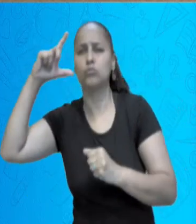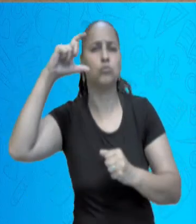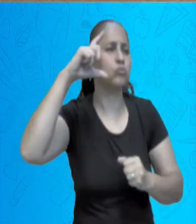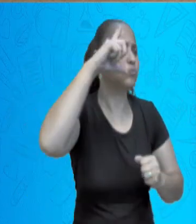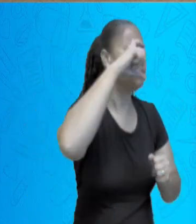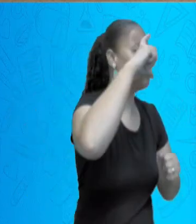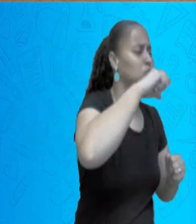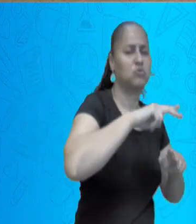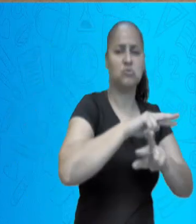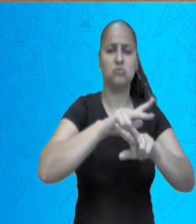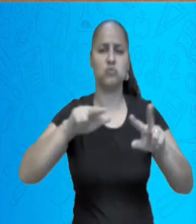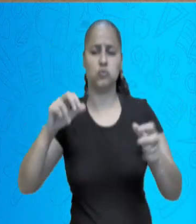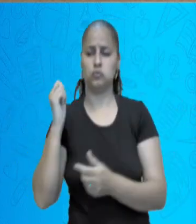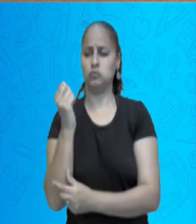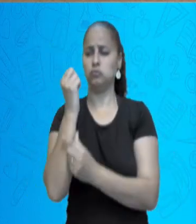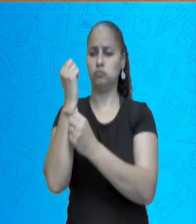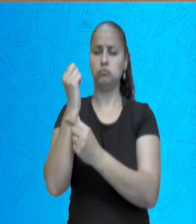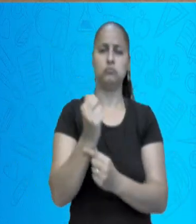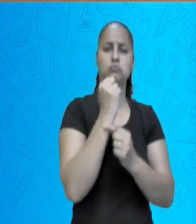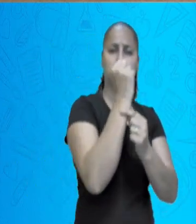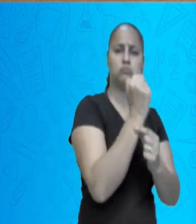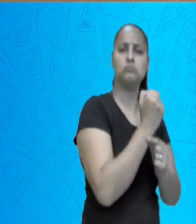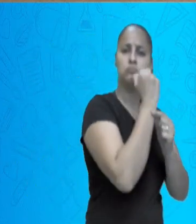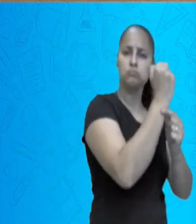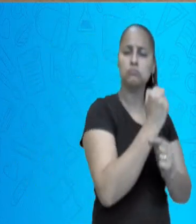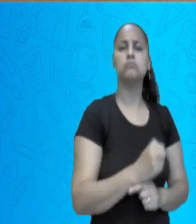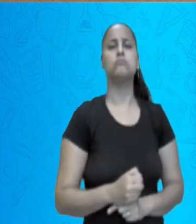prêmios e construindo a sua história.